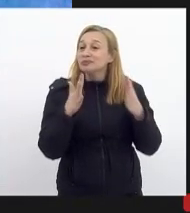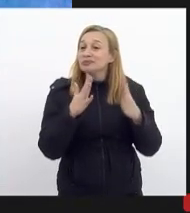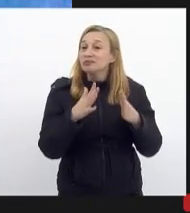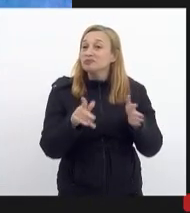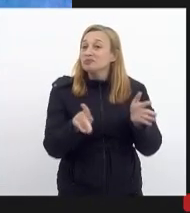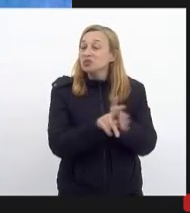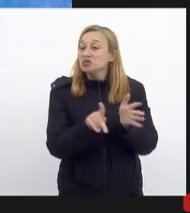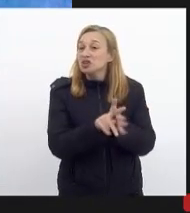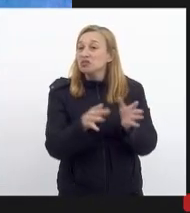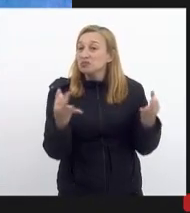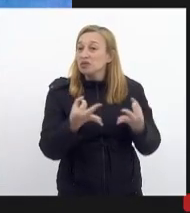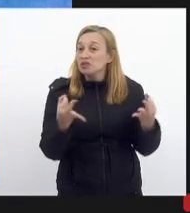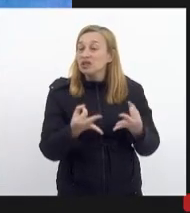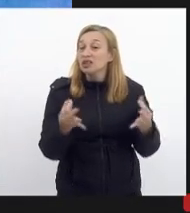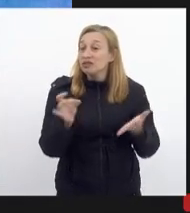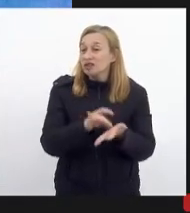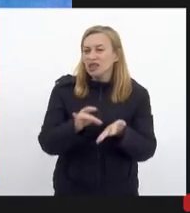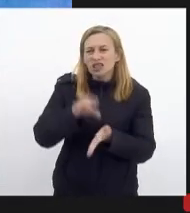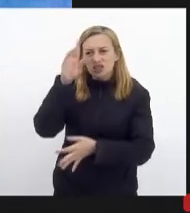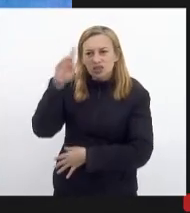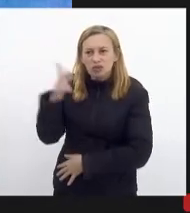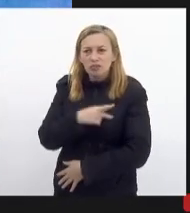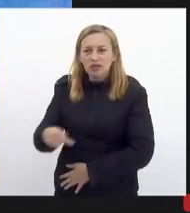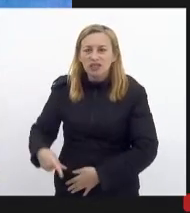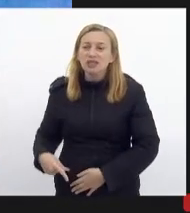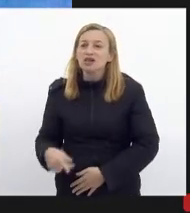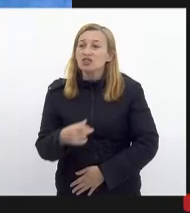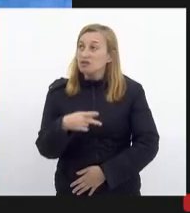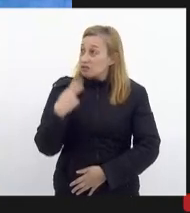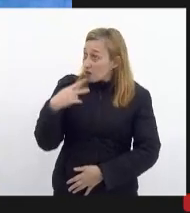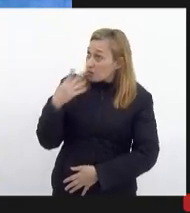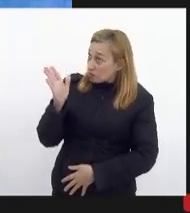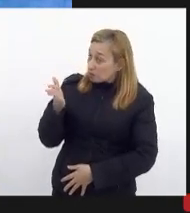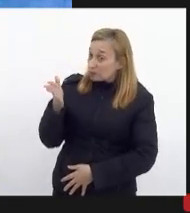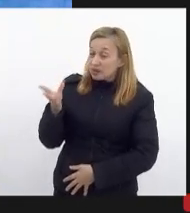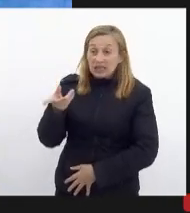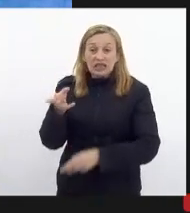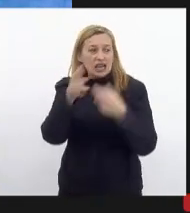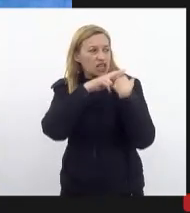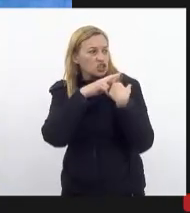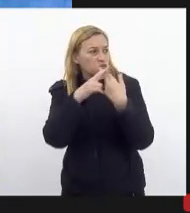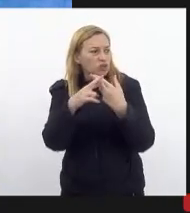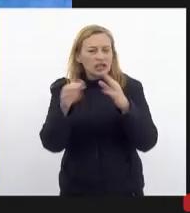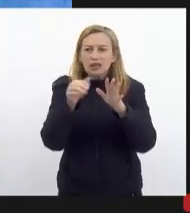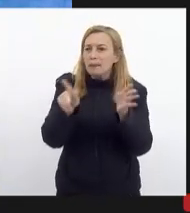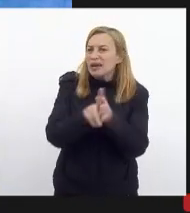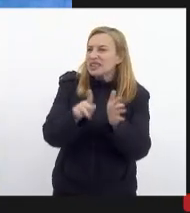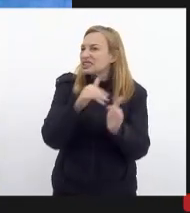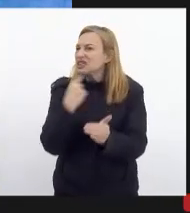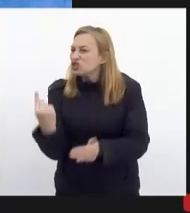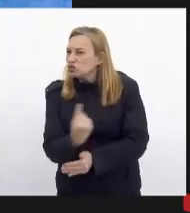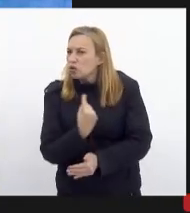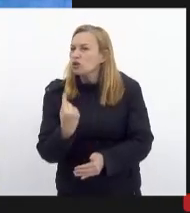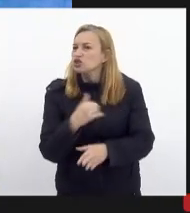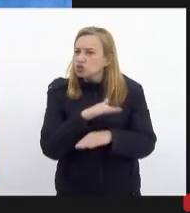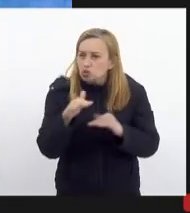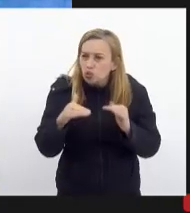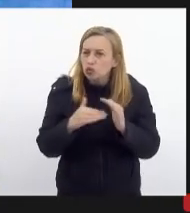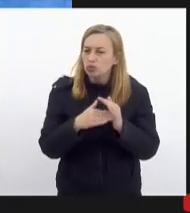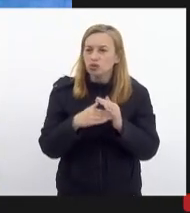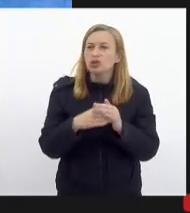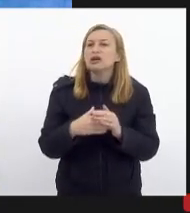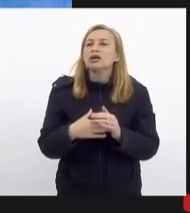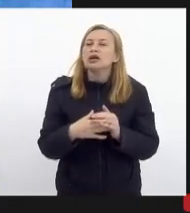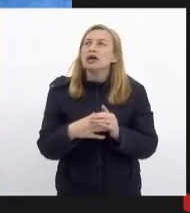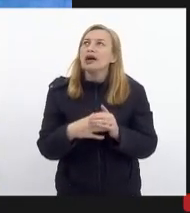projeto. Na verdade, senhora presidente, como a senhora bem disse, essa responsabilidade é de todos nós, né? Todos nós temos